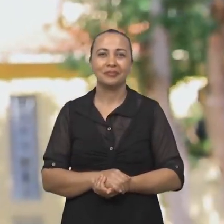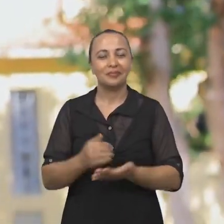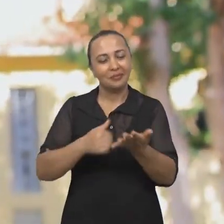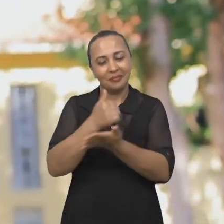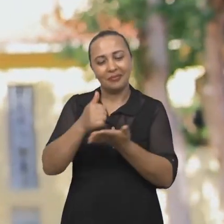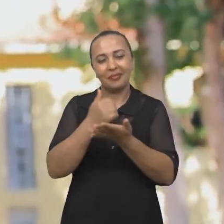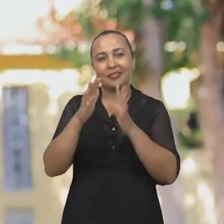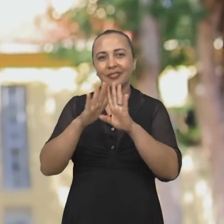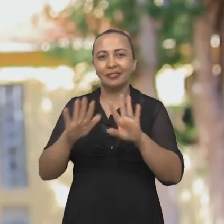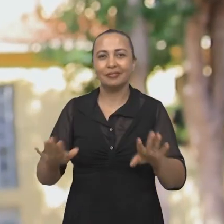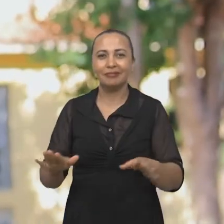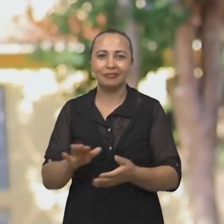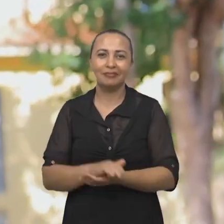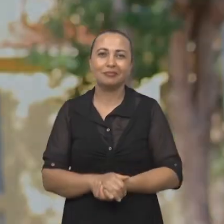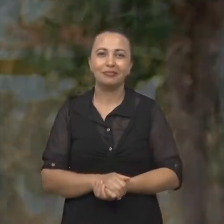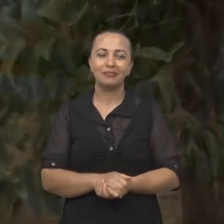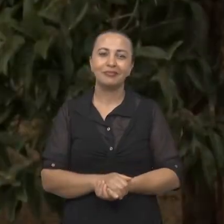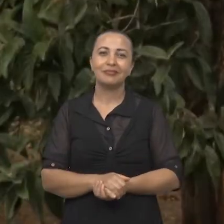Basicamente isso.